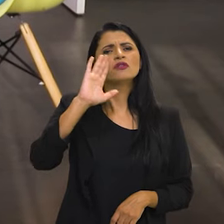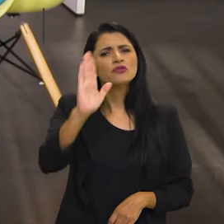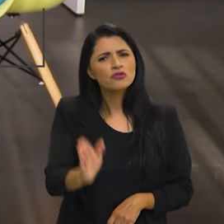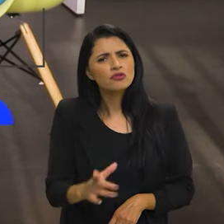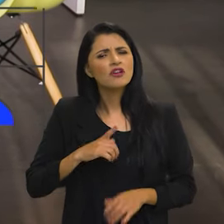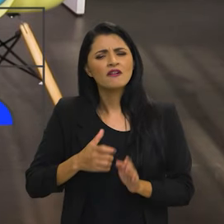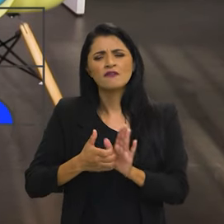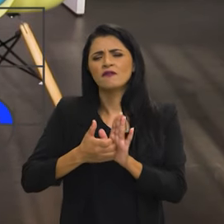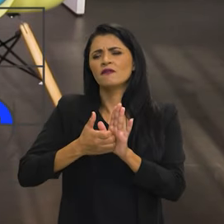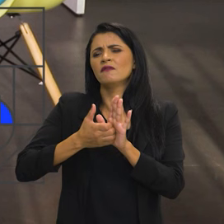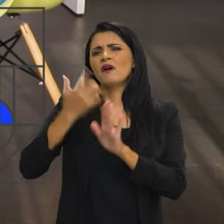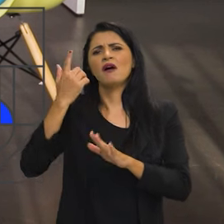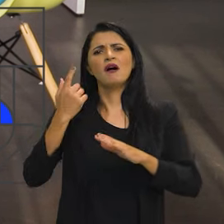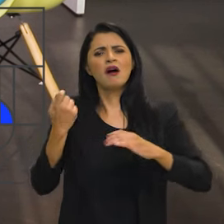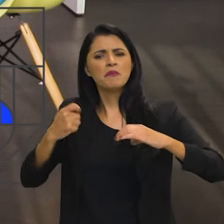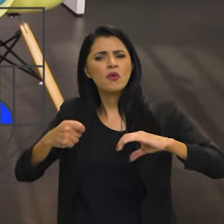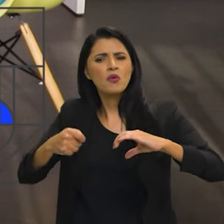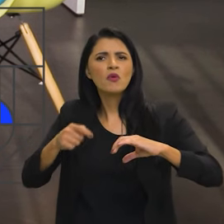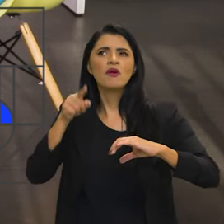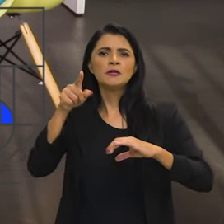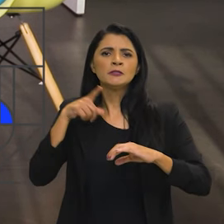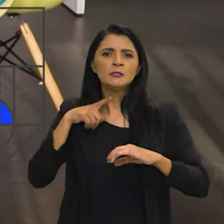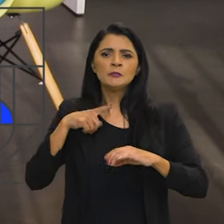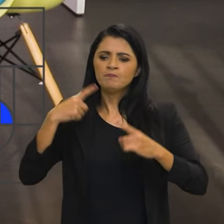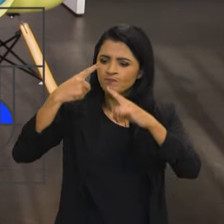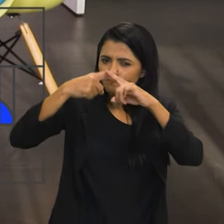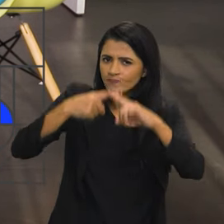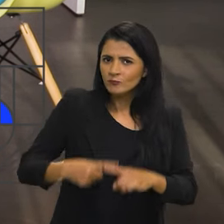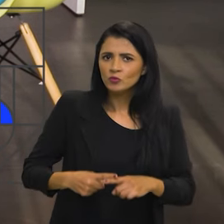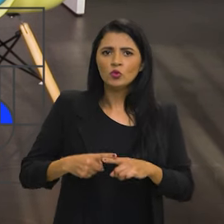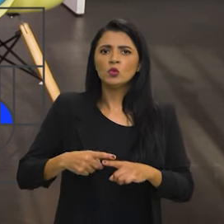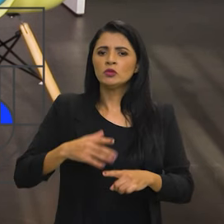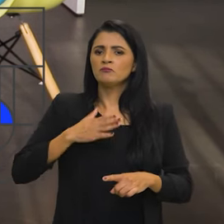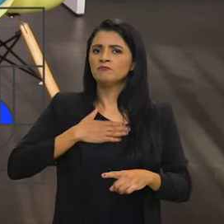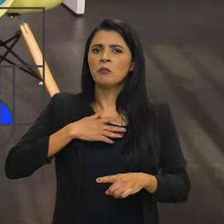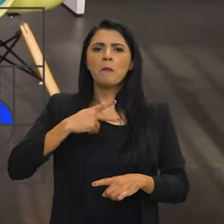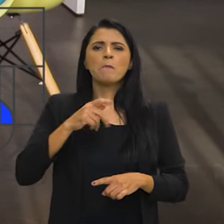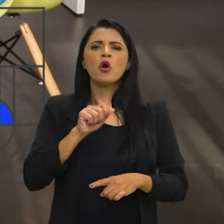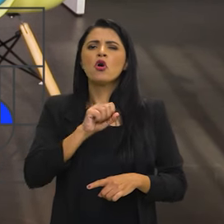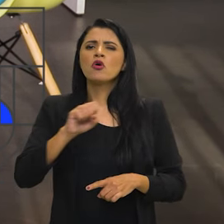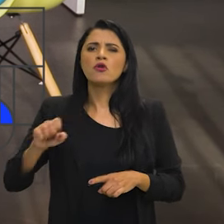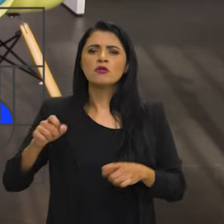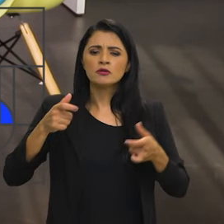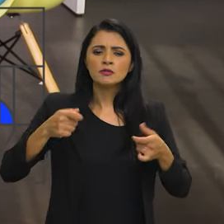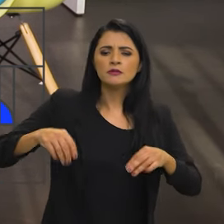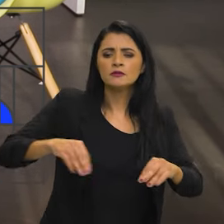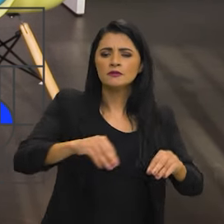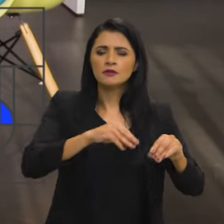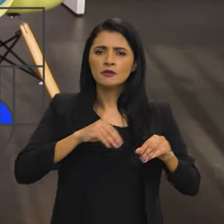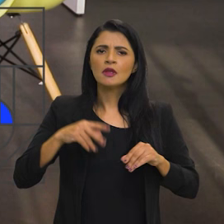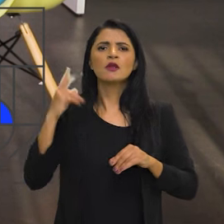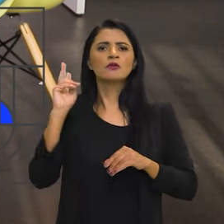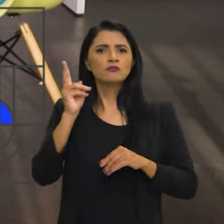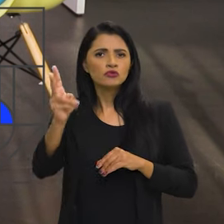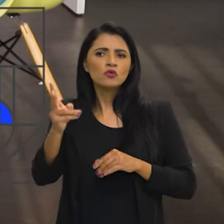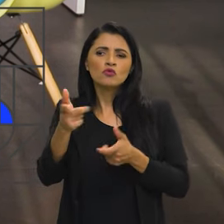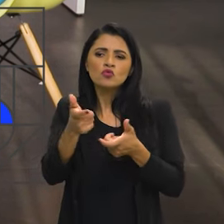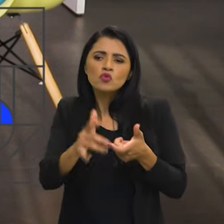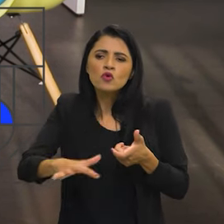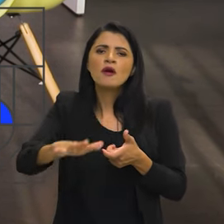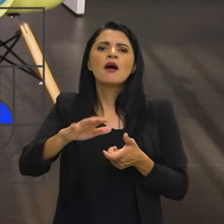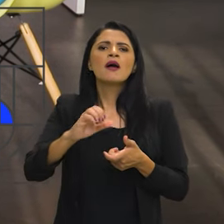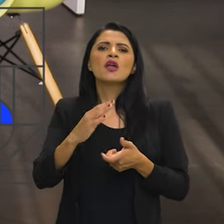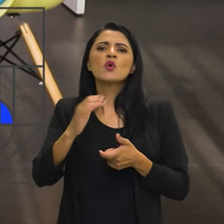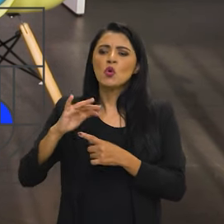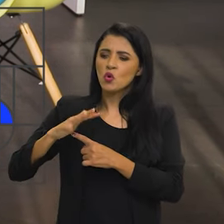centenas de quilombos no país que disputam a posse da terra que mantêm um ambiente de ecologia muito bacana